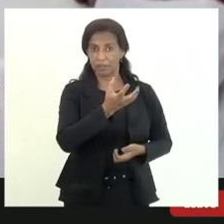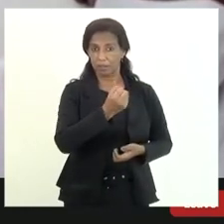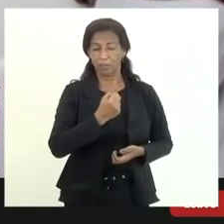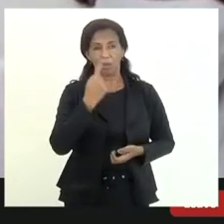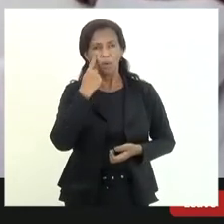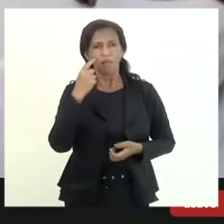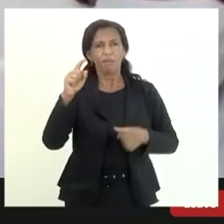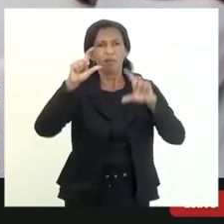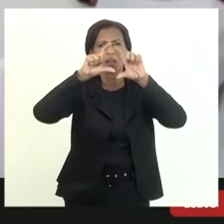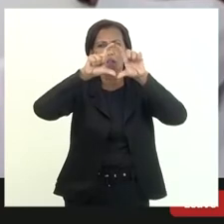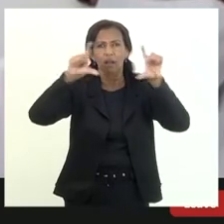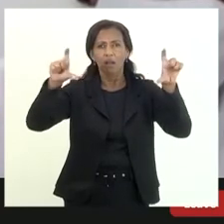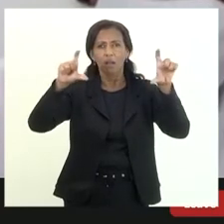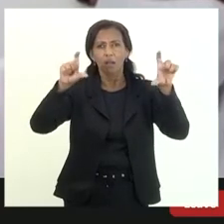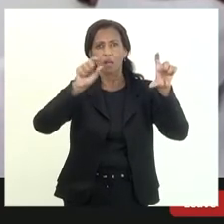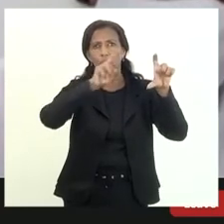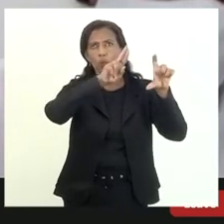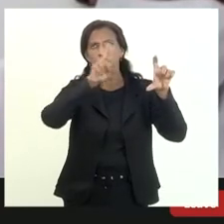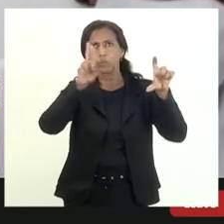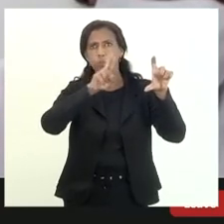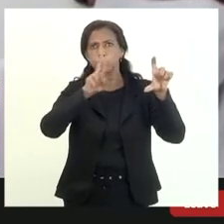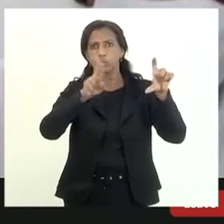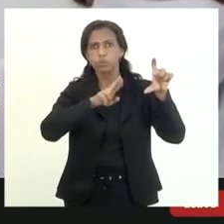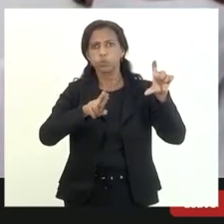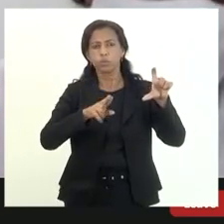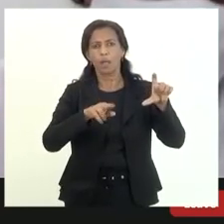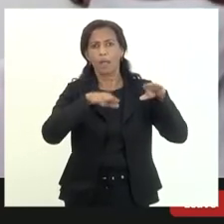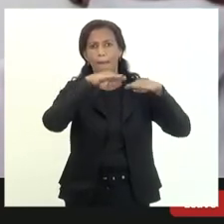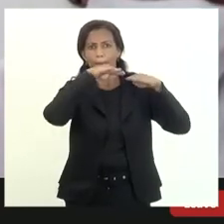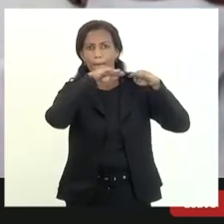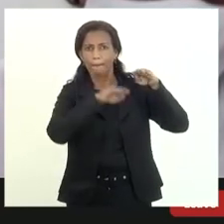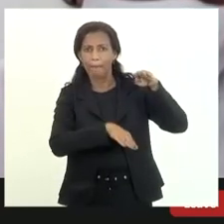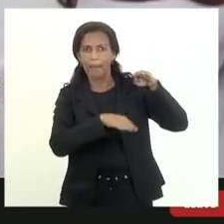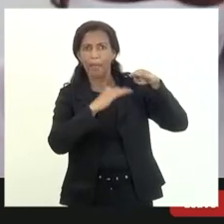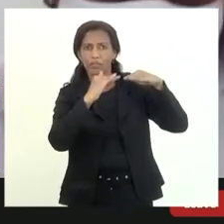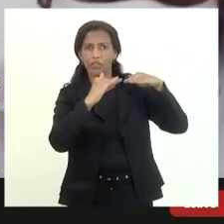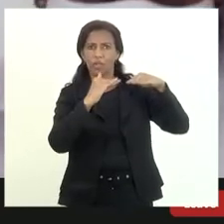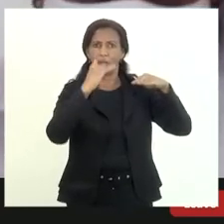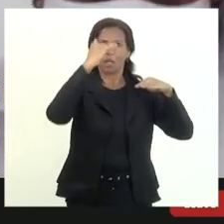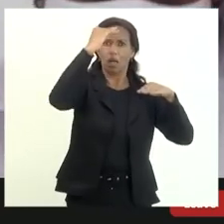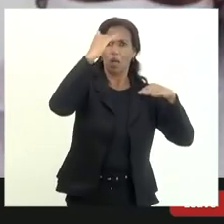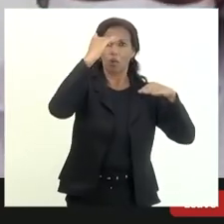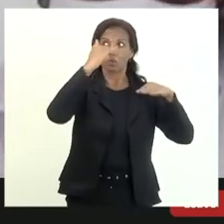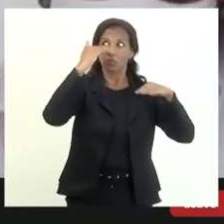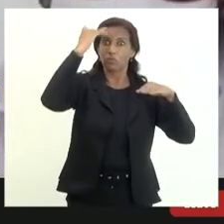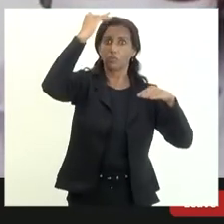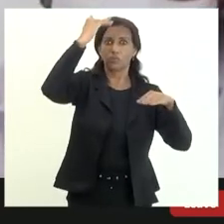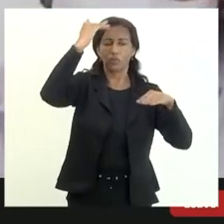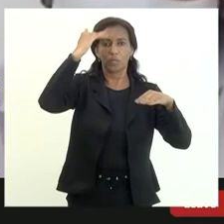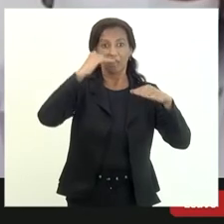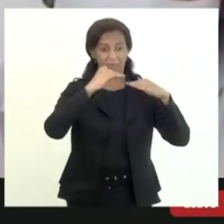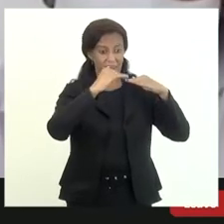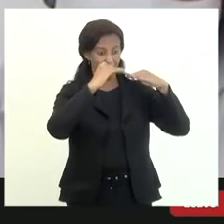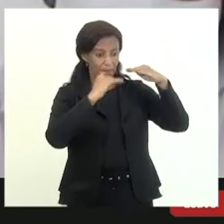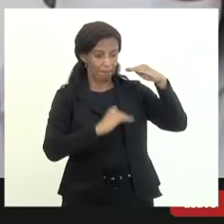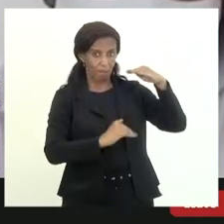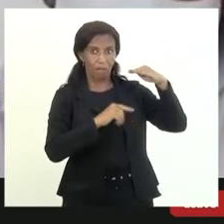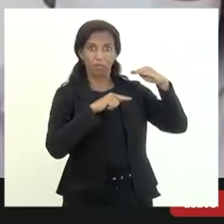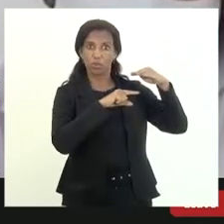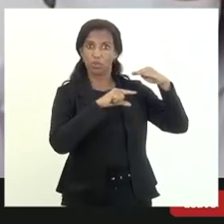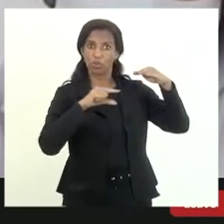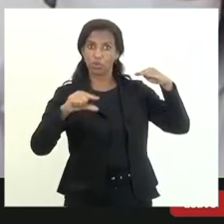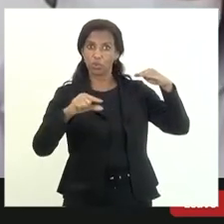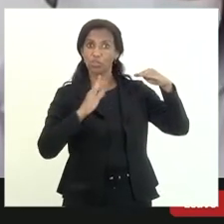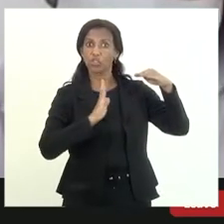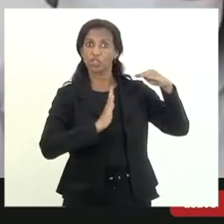vê lá a baixa alta altíssimo na baixa olha